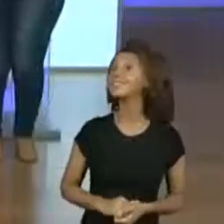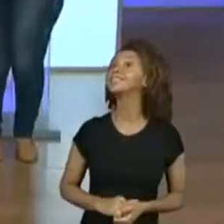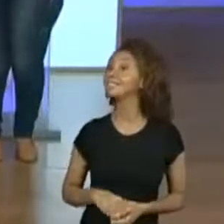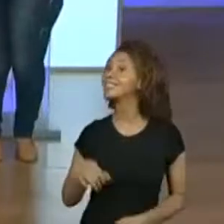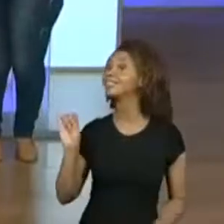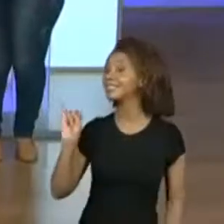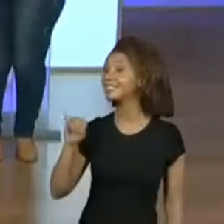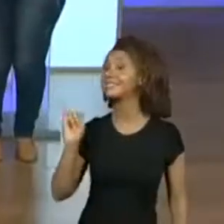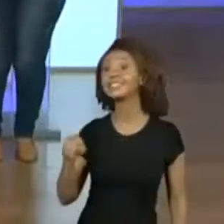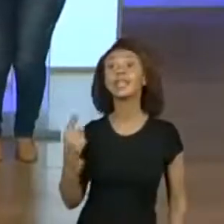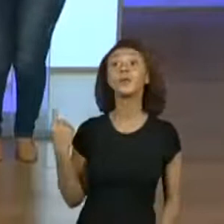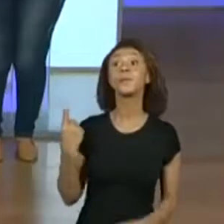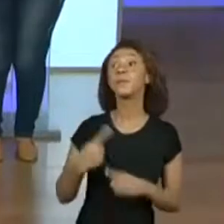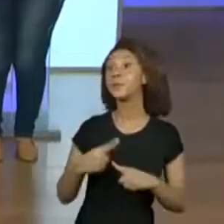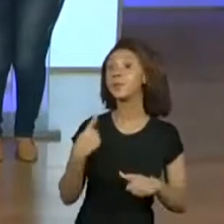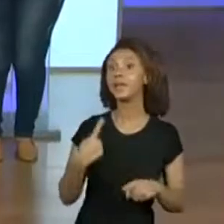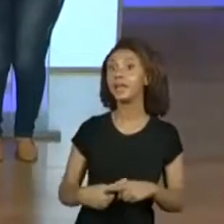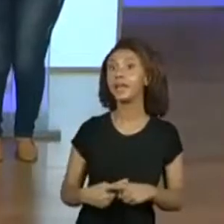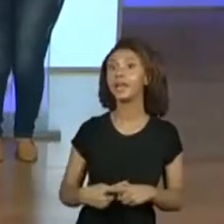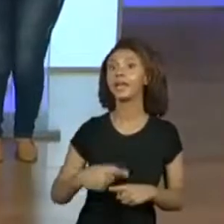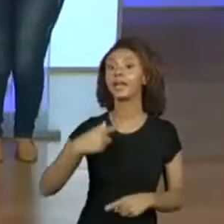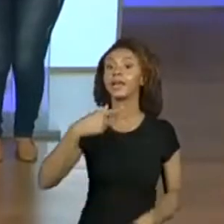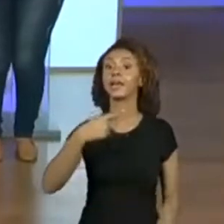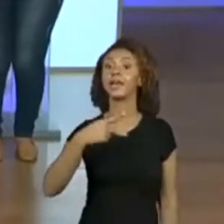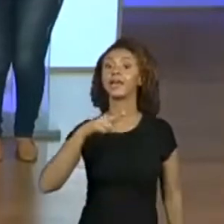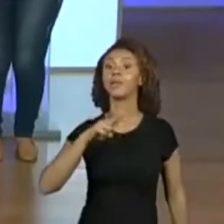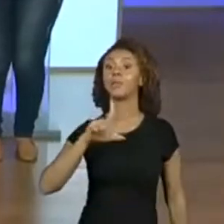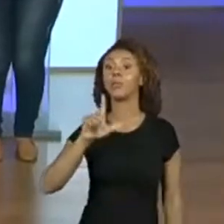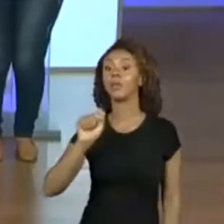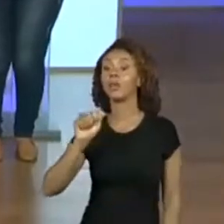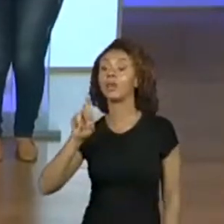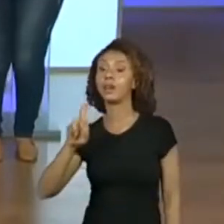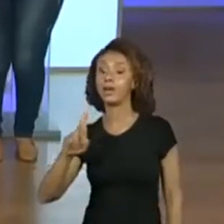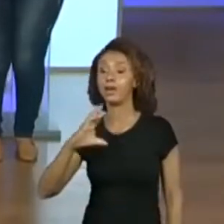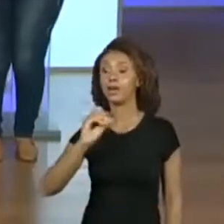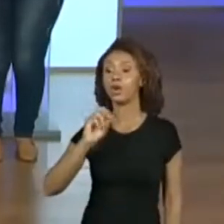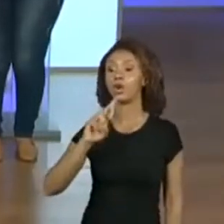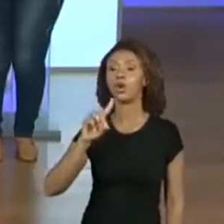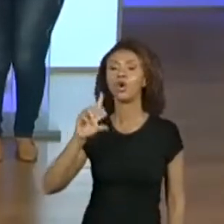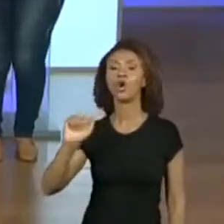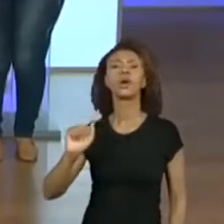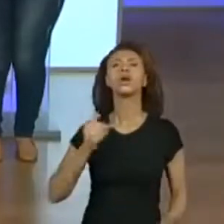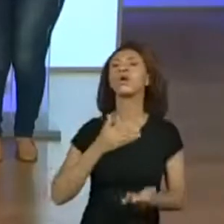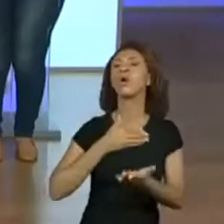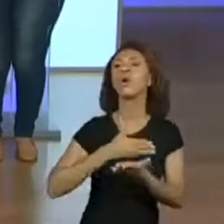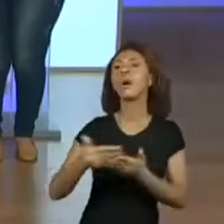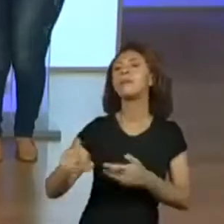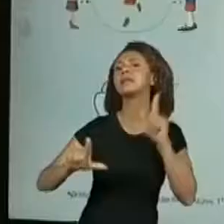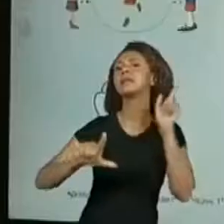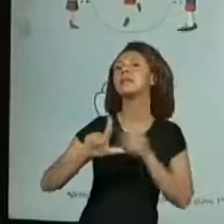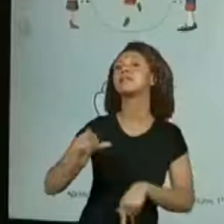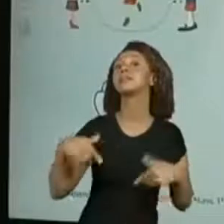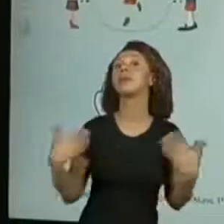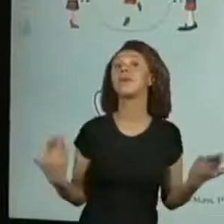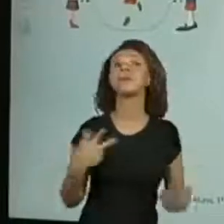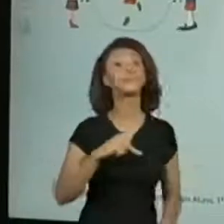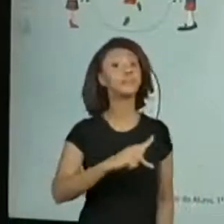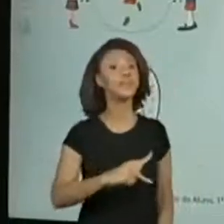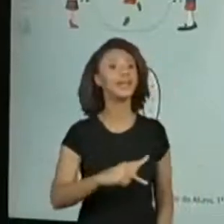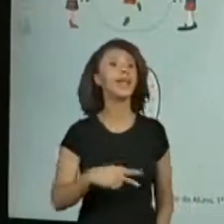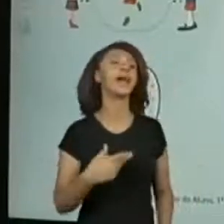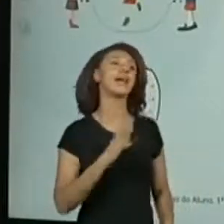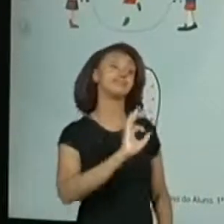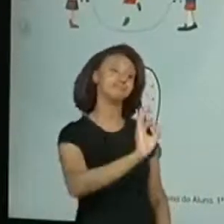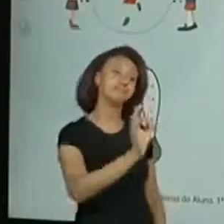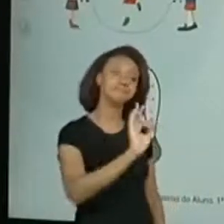quê? Pular corda começa, como eles estão falando, que começa com a letra P. Ah, e vocês têm razão.